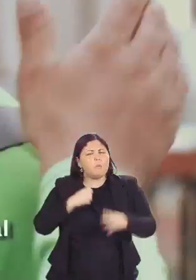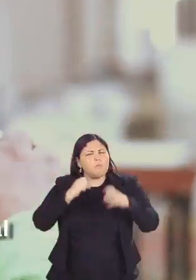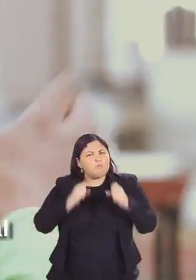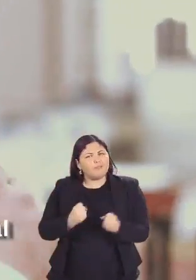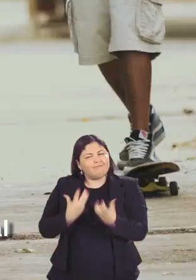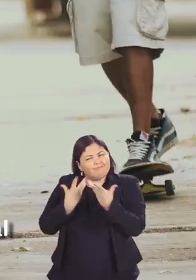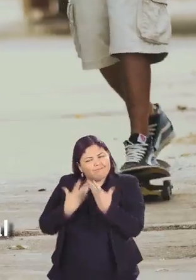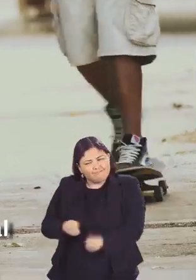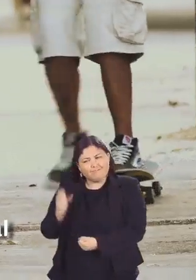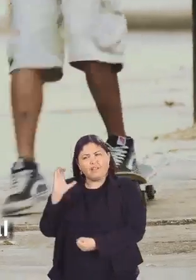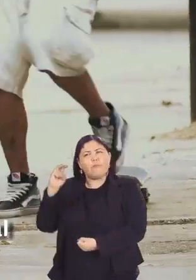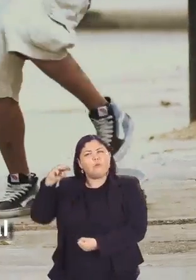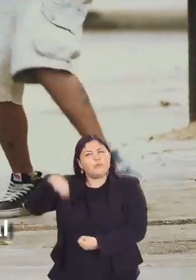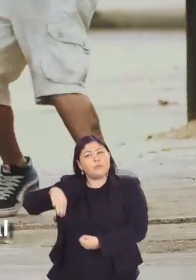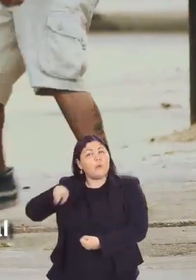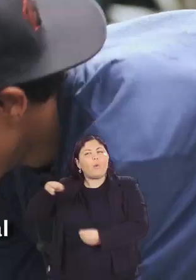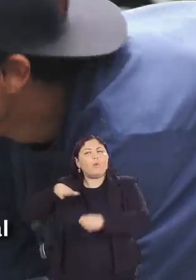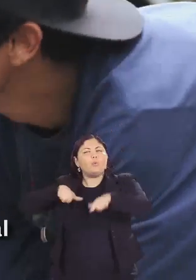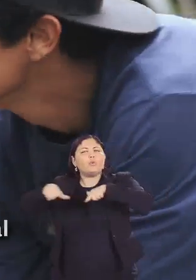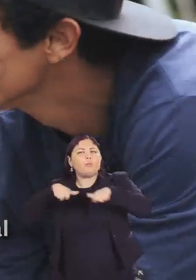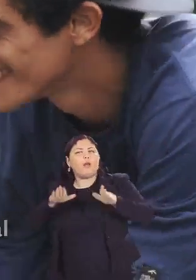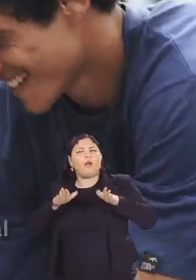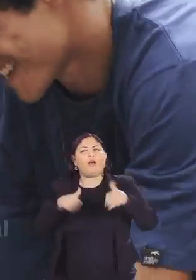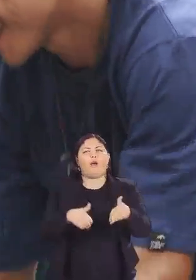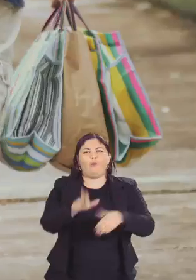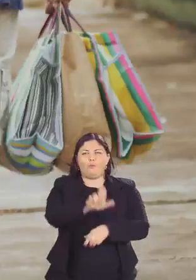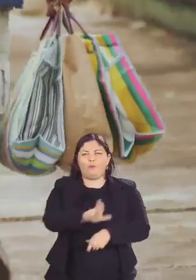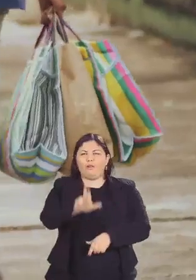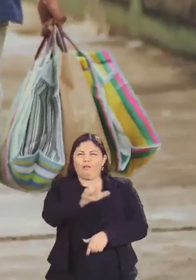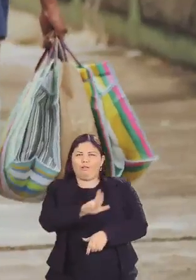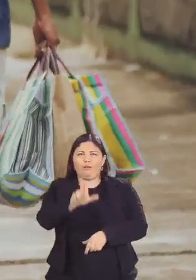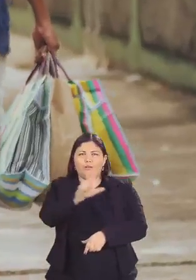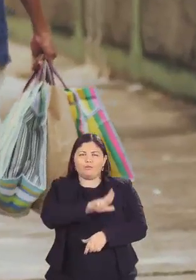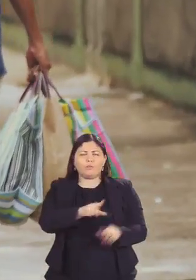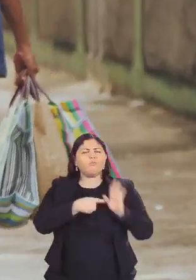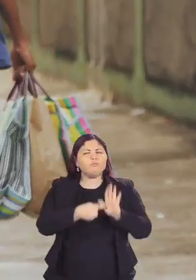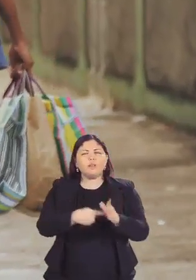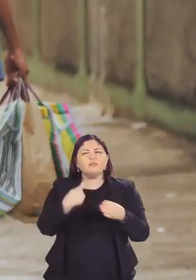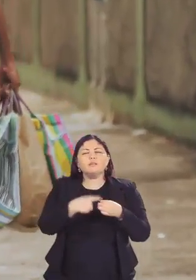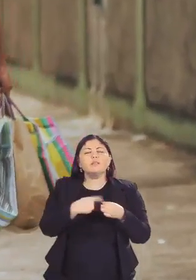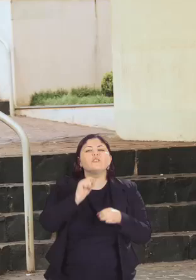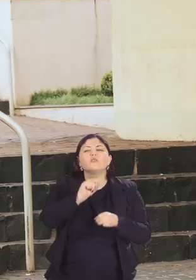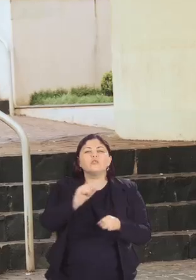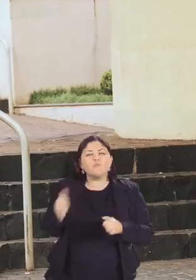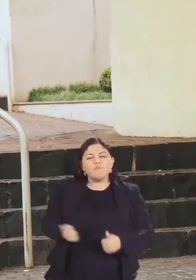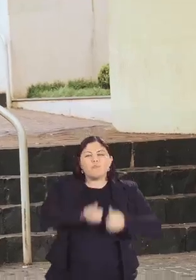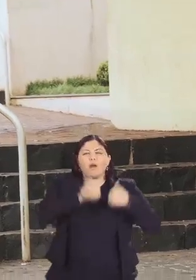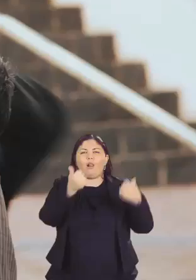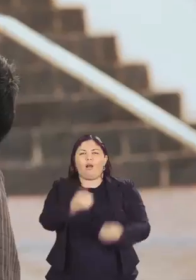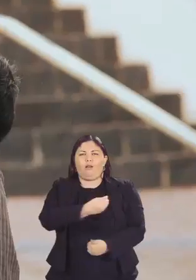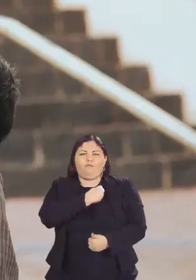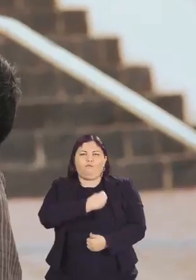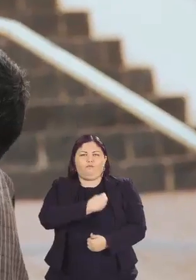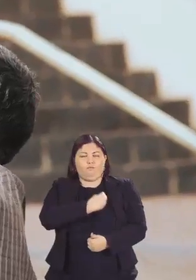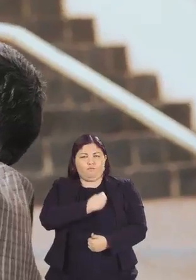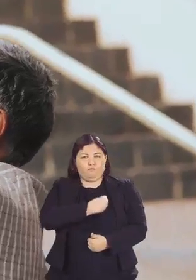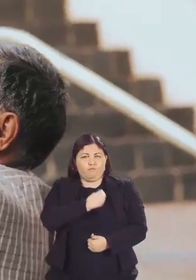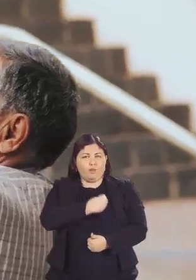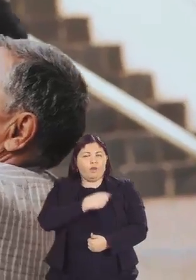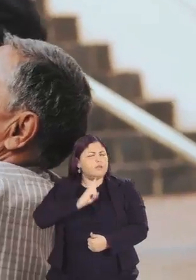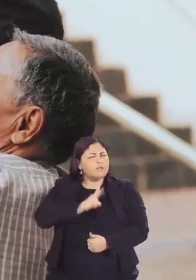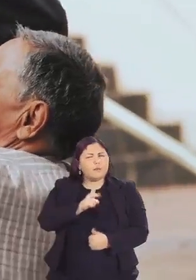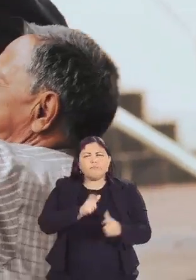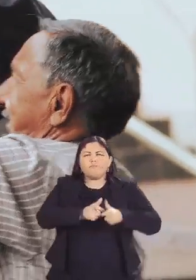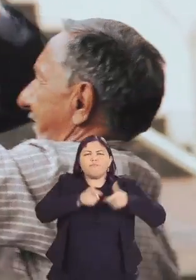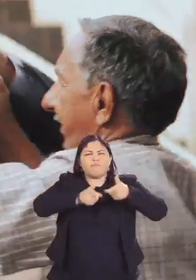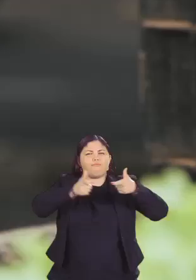pode contar com a Câmara Municipal para trabalhar por Uberlândia, mantendo a nossa cidade como uma das melhores para se viver e